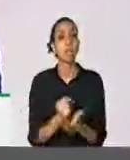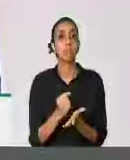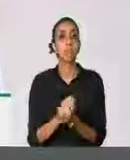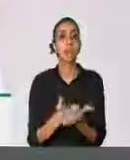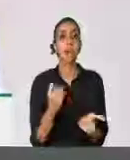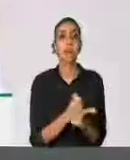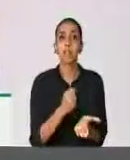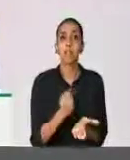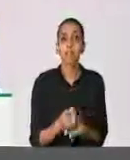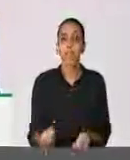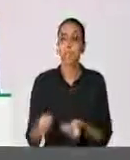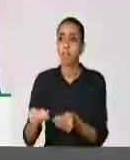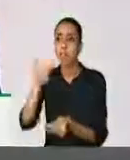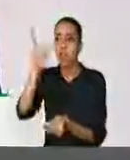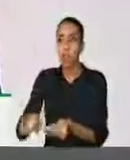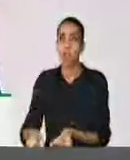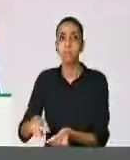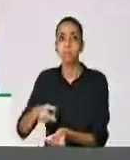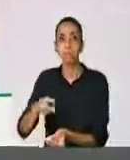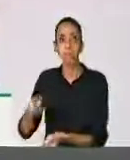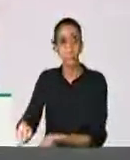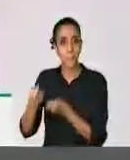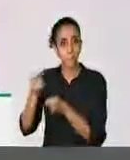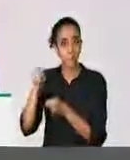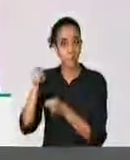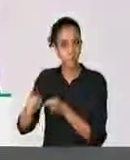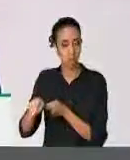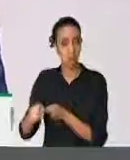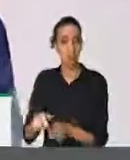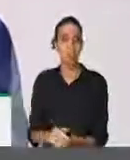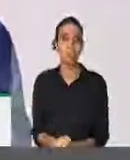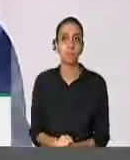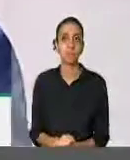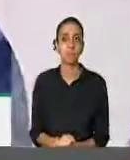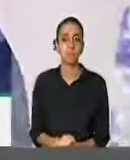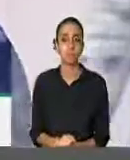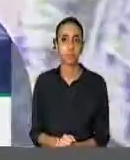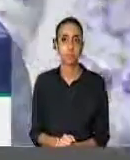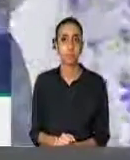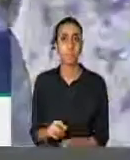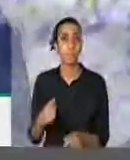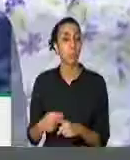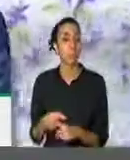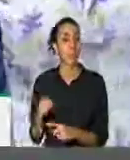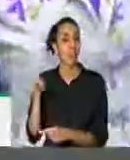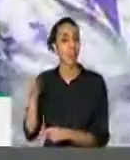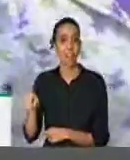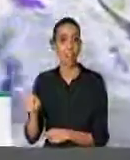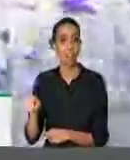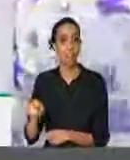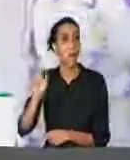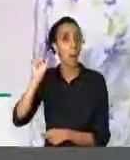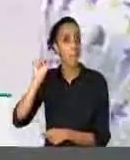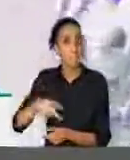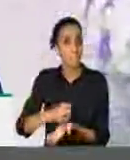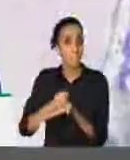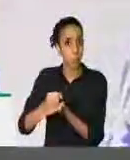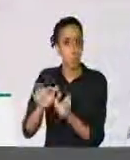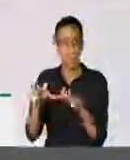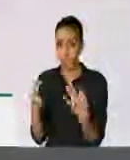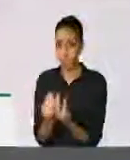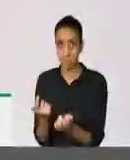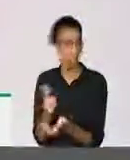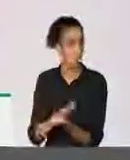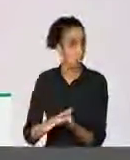e verificar a situação dos cidadãos e cidadãs que constituem que não estão recebendo o Bolsa Família nessa cidade.